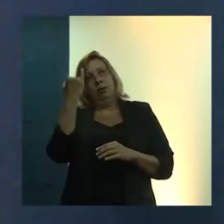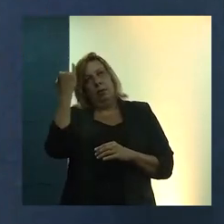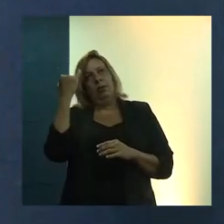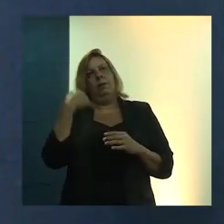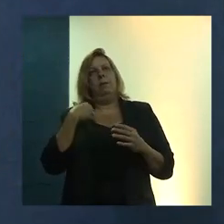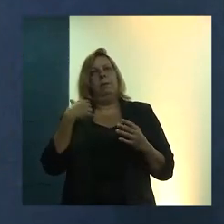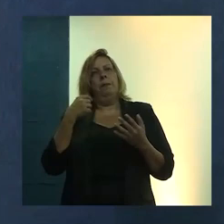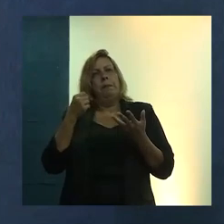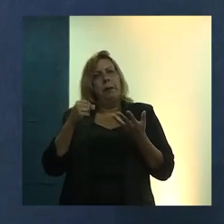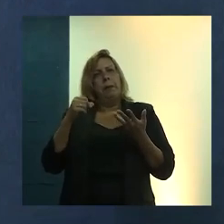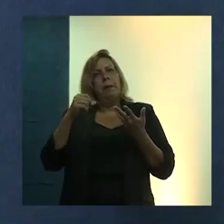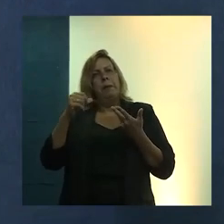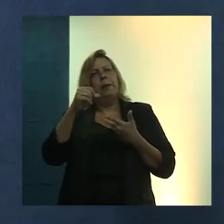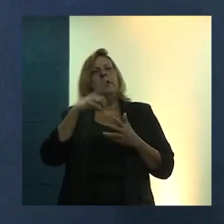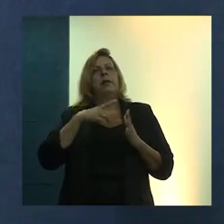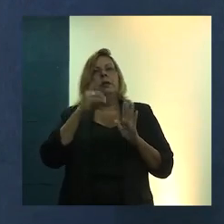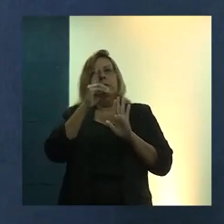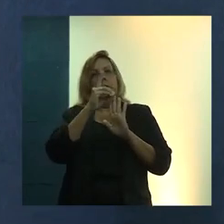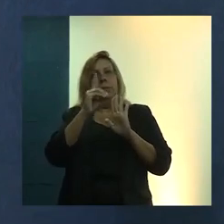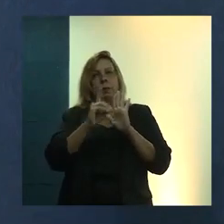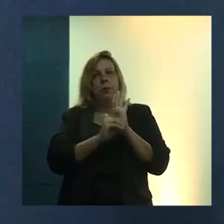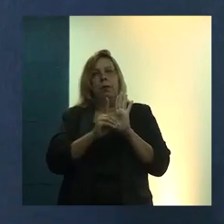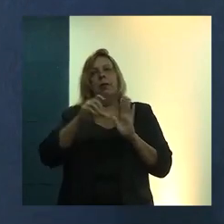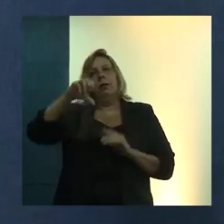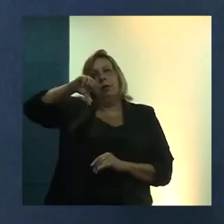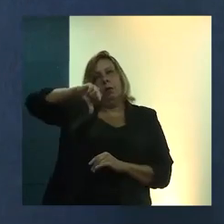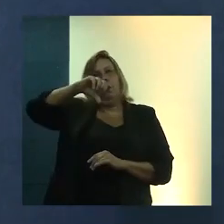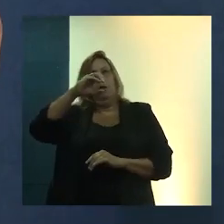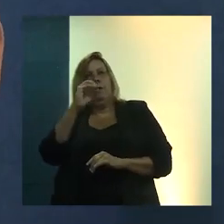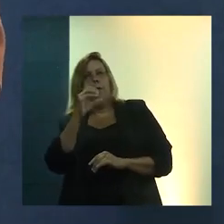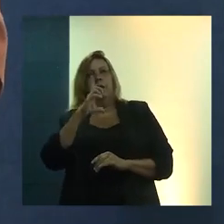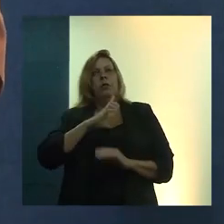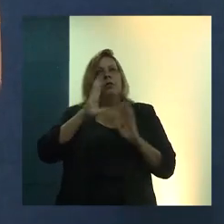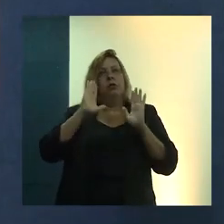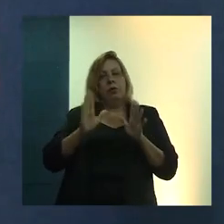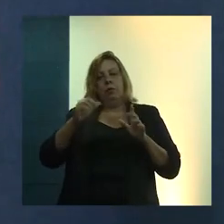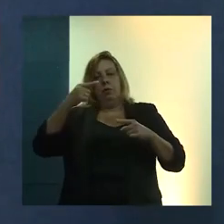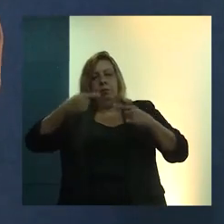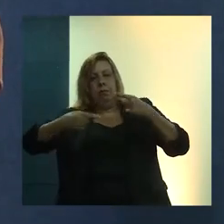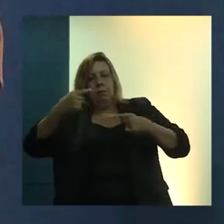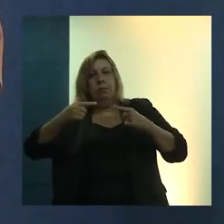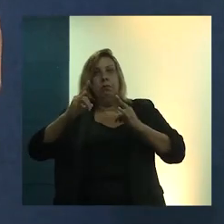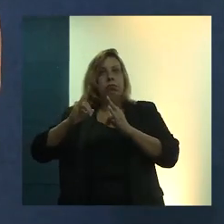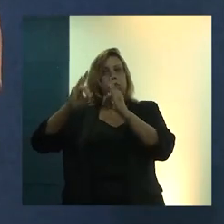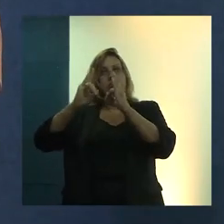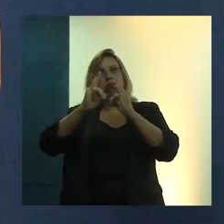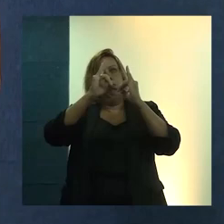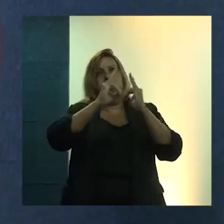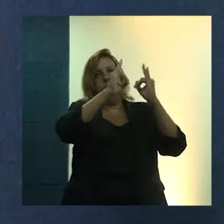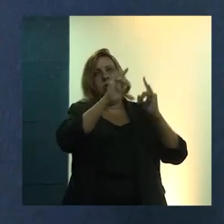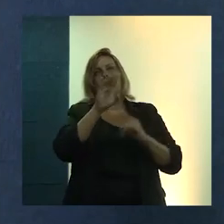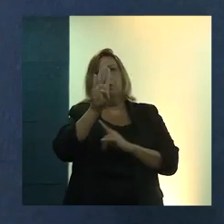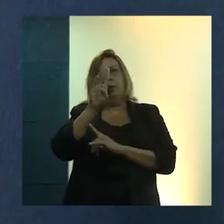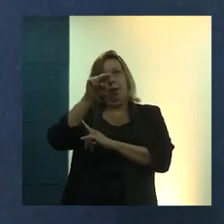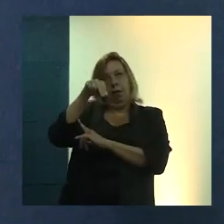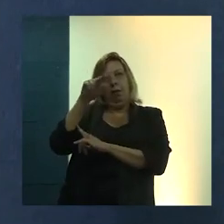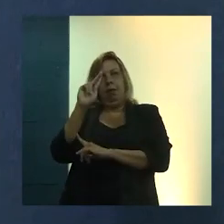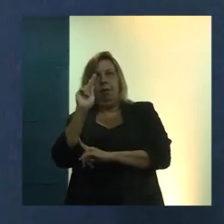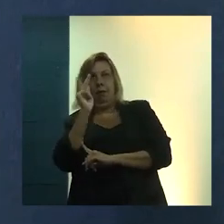que, naquele momento da década de 90, quando já se dissolvia as políticas do BNH, dos grandes conjuntos habitacionais,